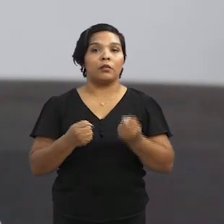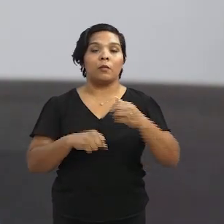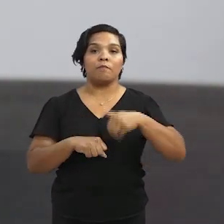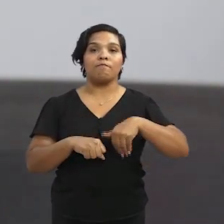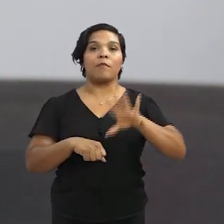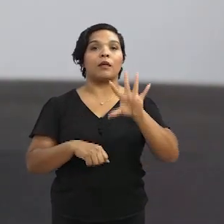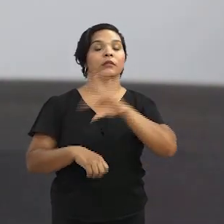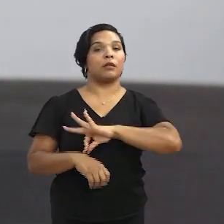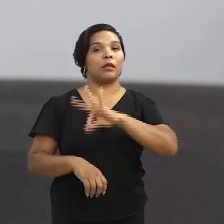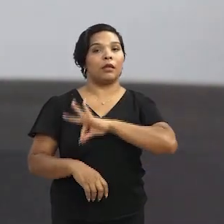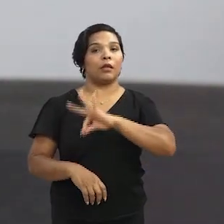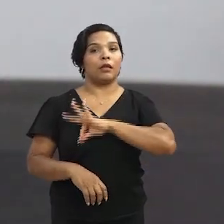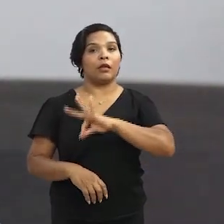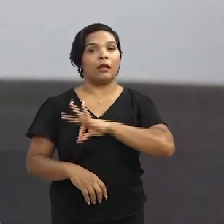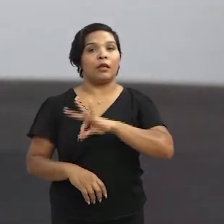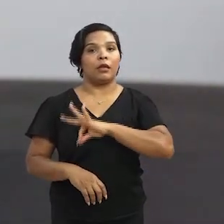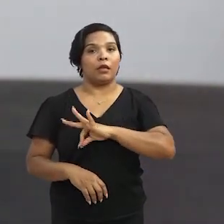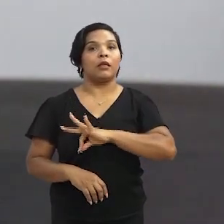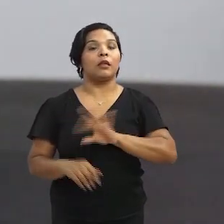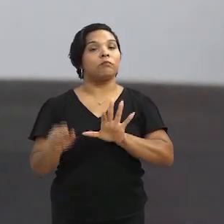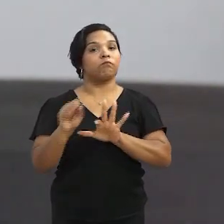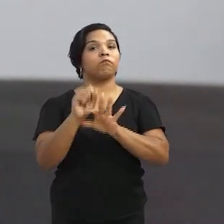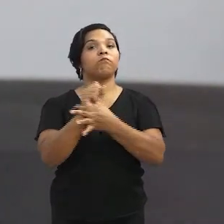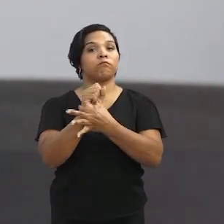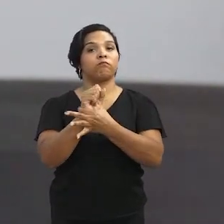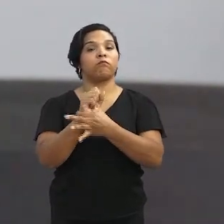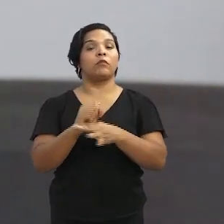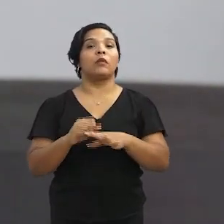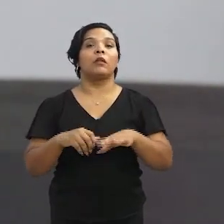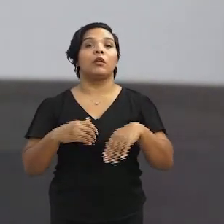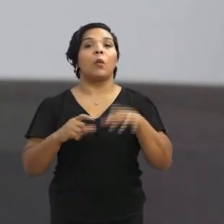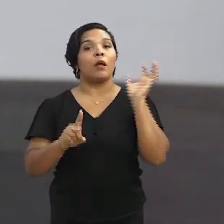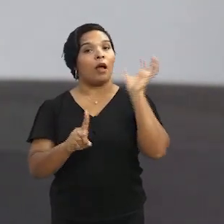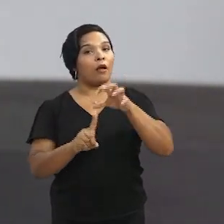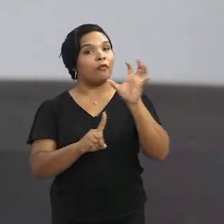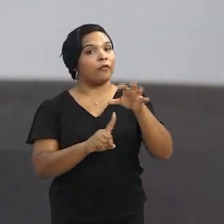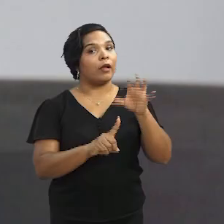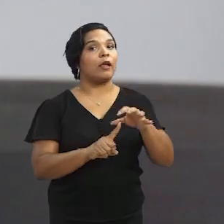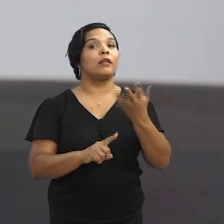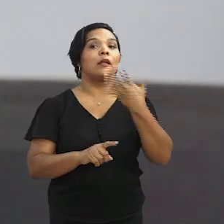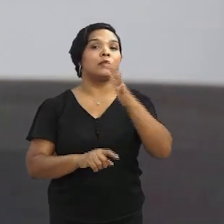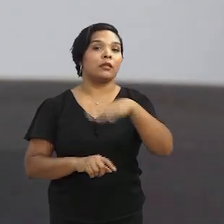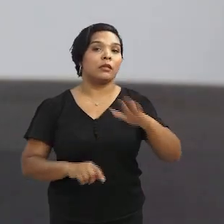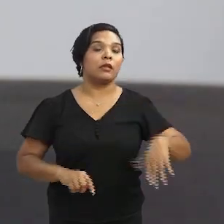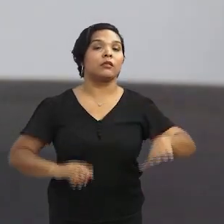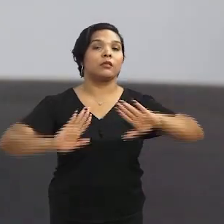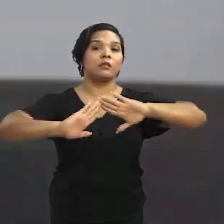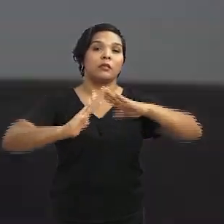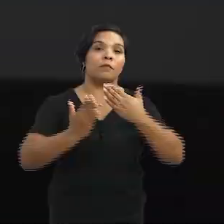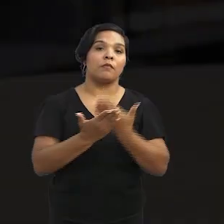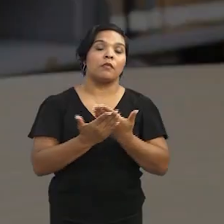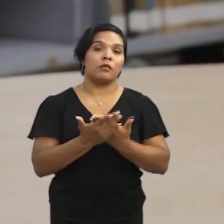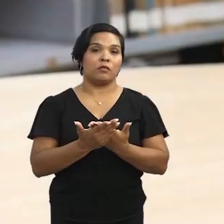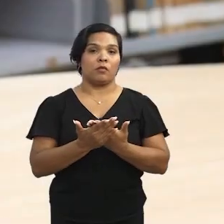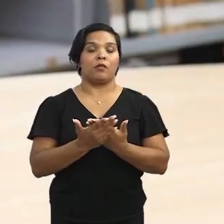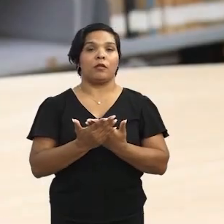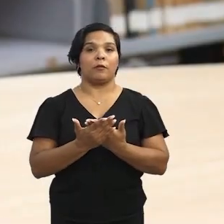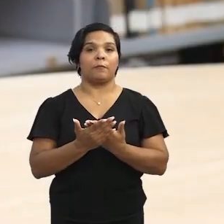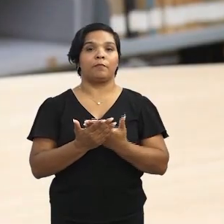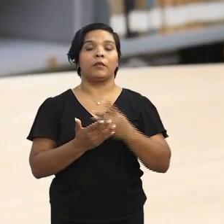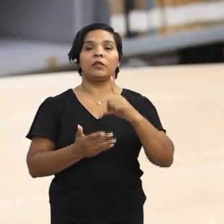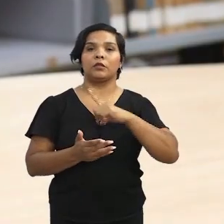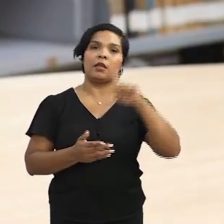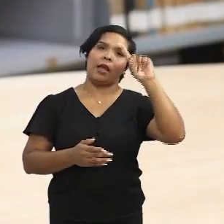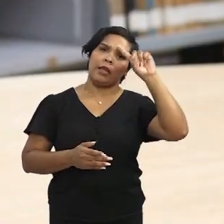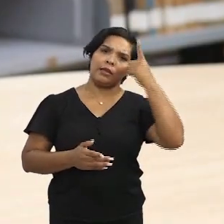recebendo mais renda, ele tem agora uma venda garantida, como isso afeta o desempenho das crianças na escola. A partir do